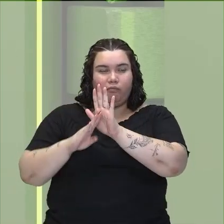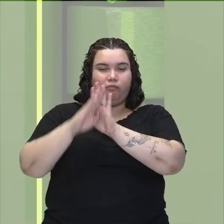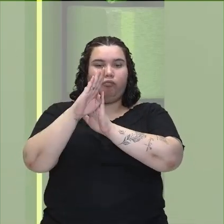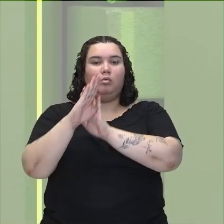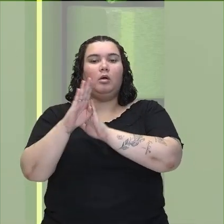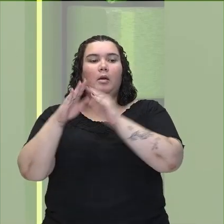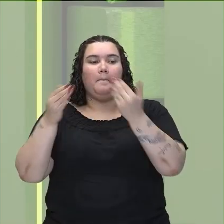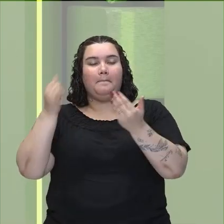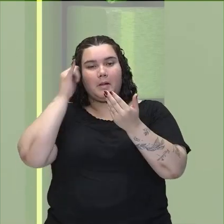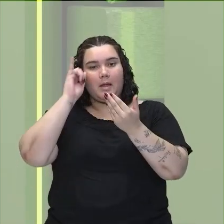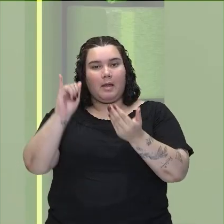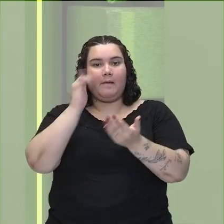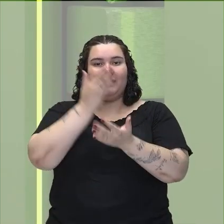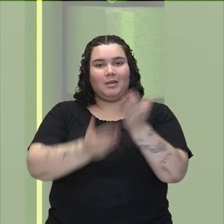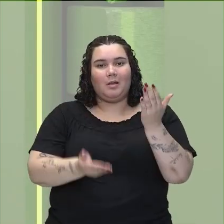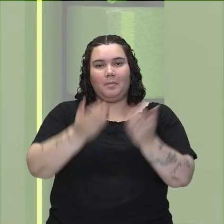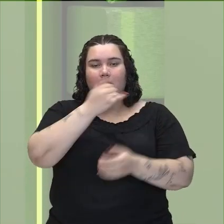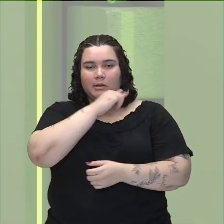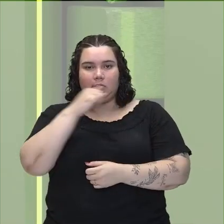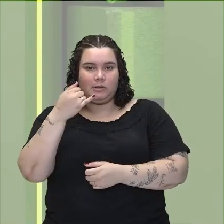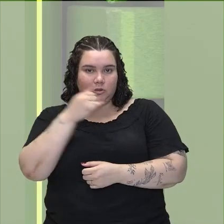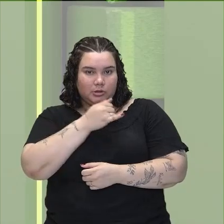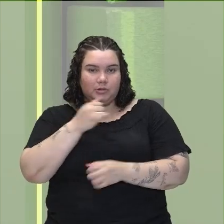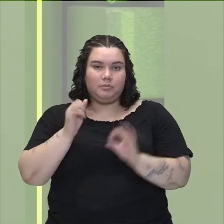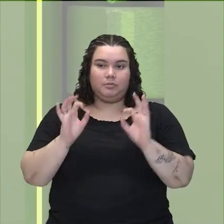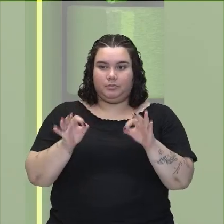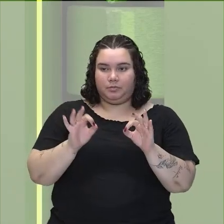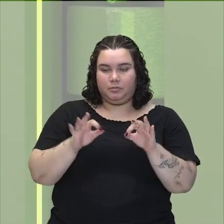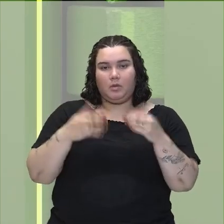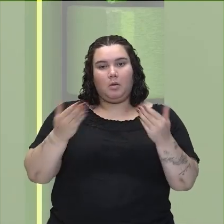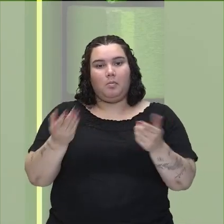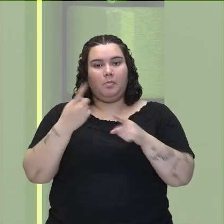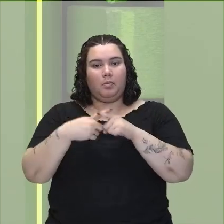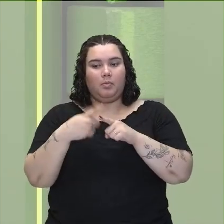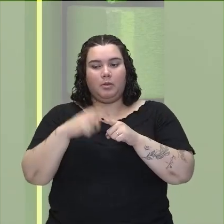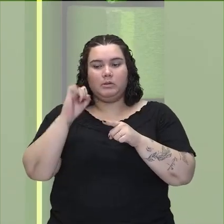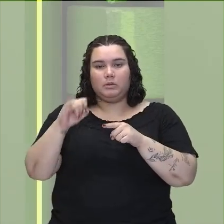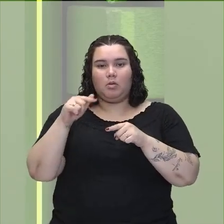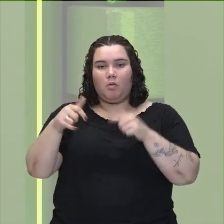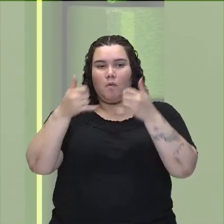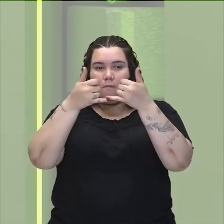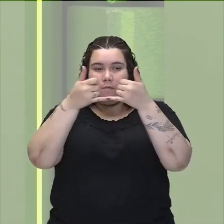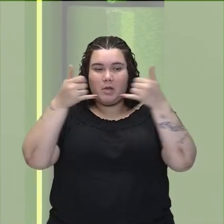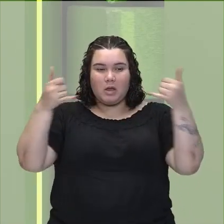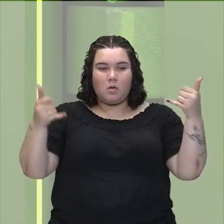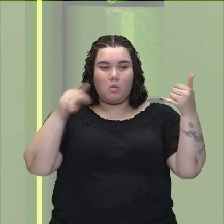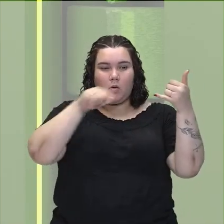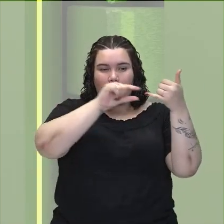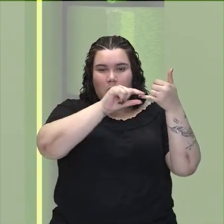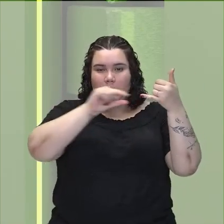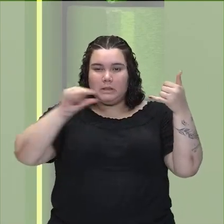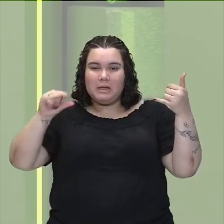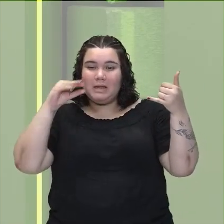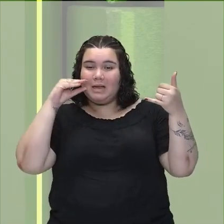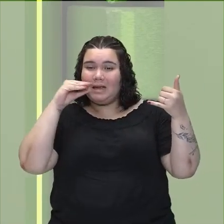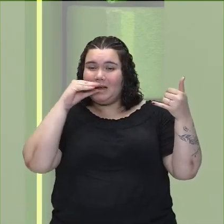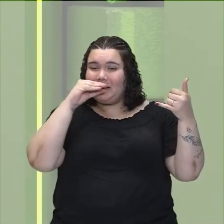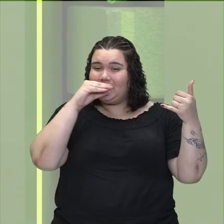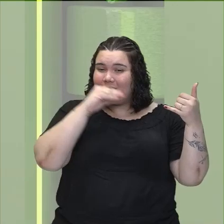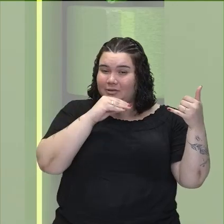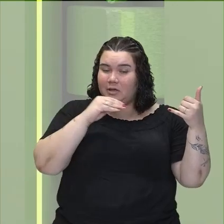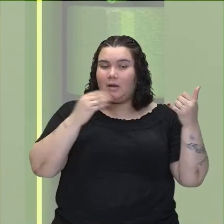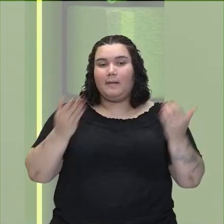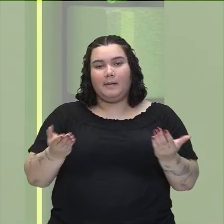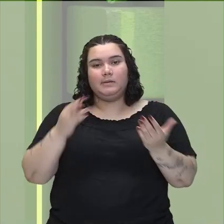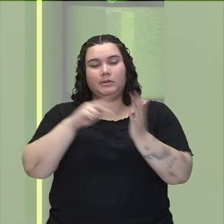a perda de energia, tá, pessoal? Porque se aquele fio, ele começar a esquentar, quer dizer que eu estou